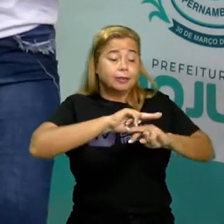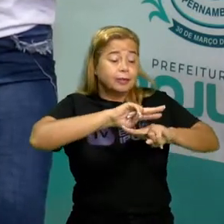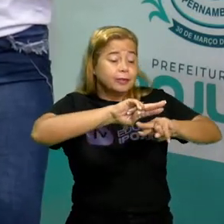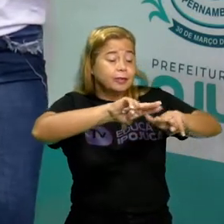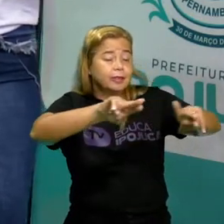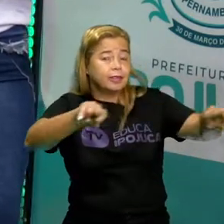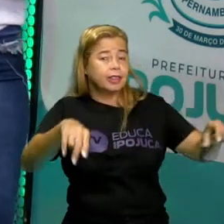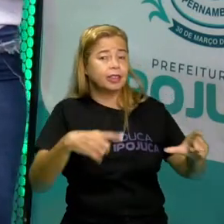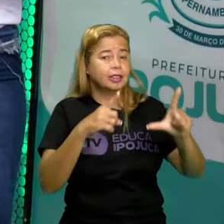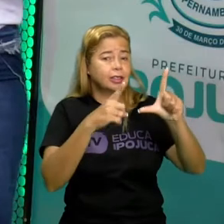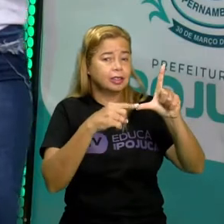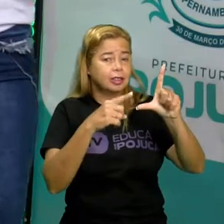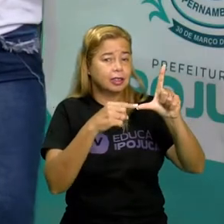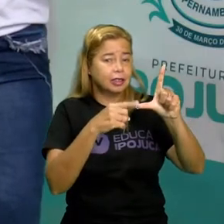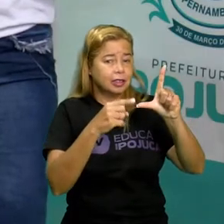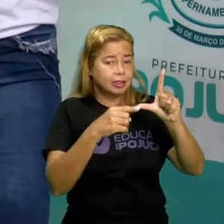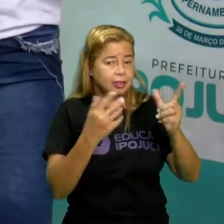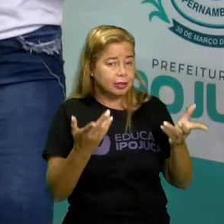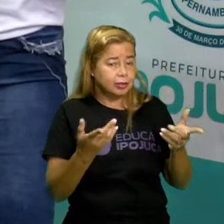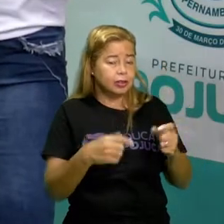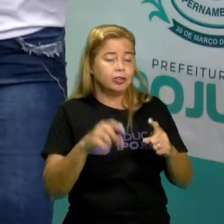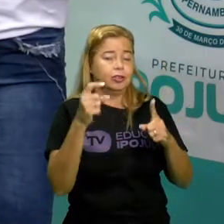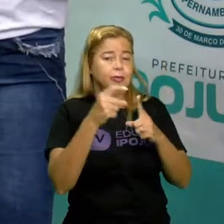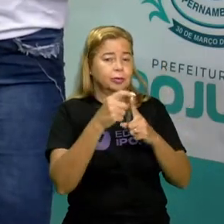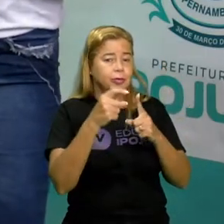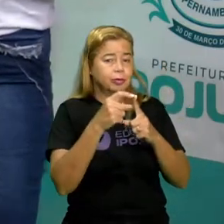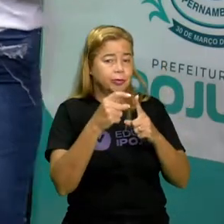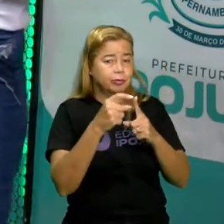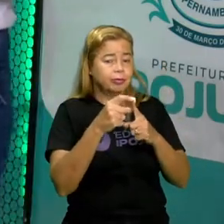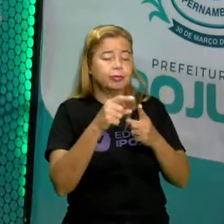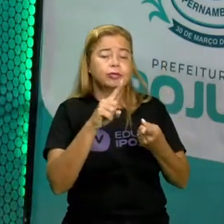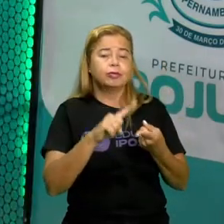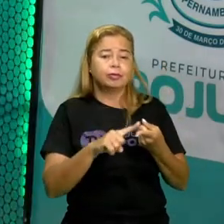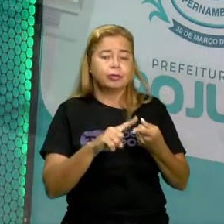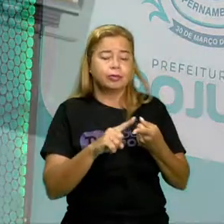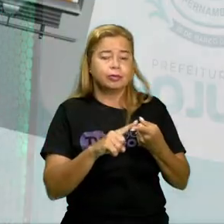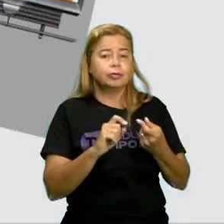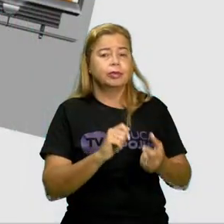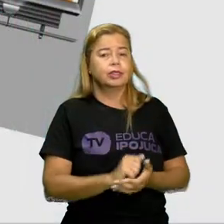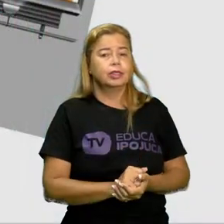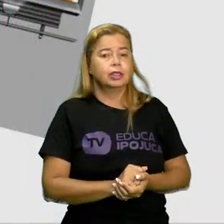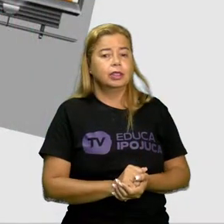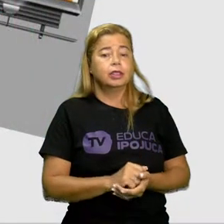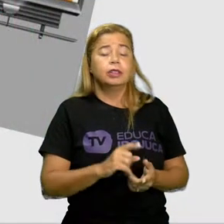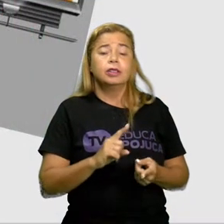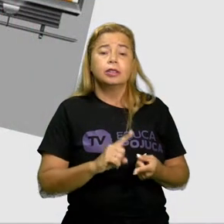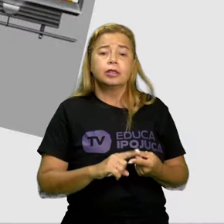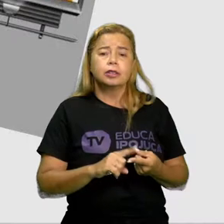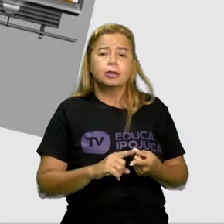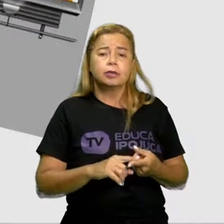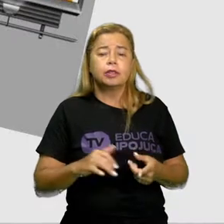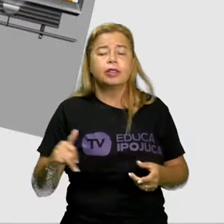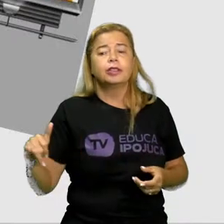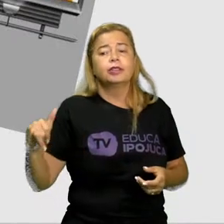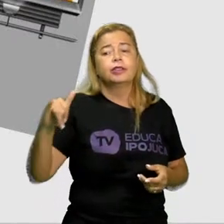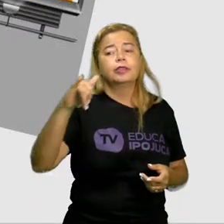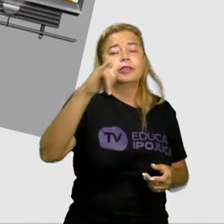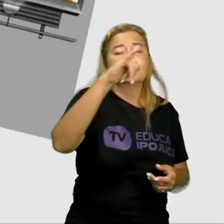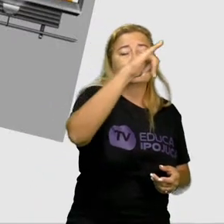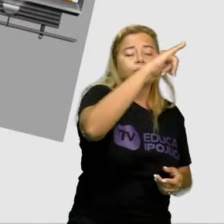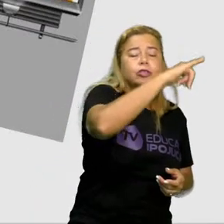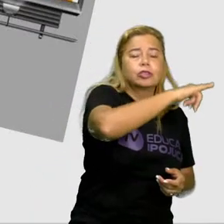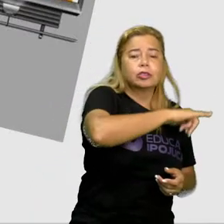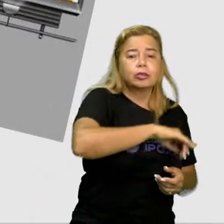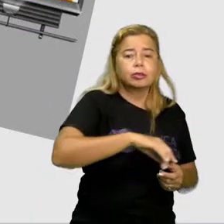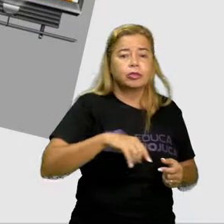e também algumas palavras Assim também quando nós viajamos nós nos deparamos com